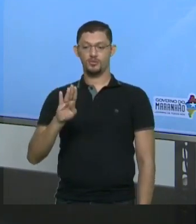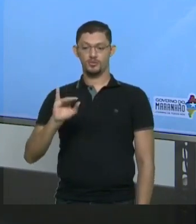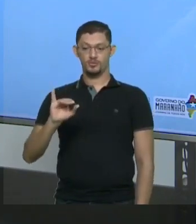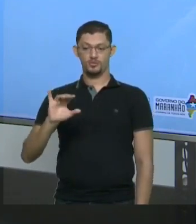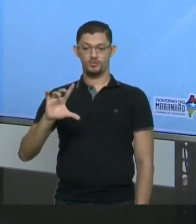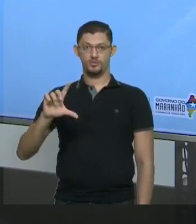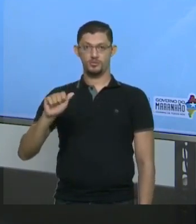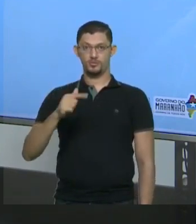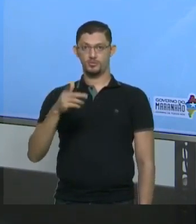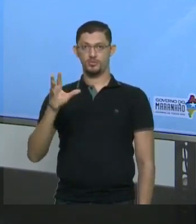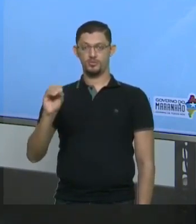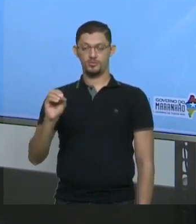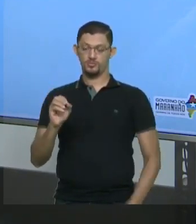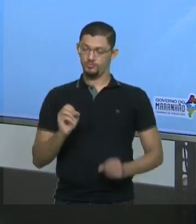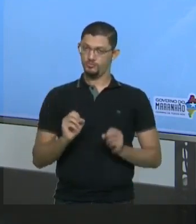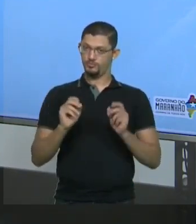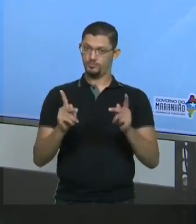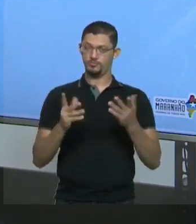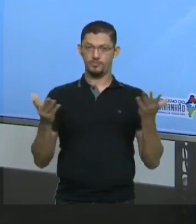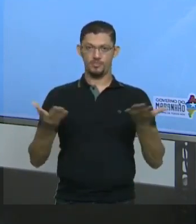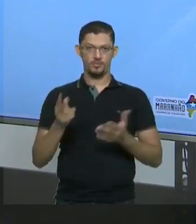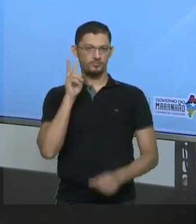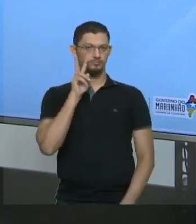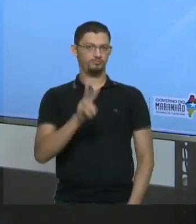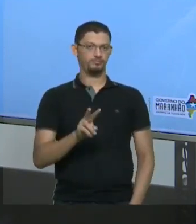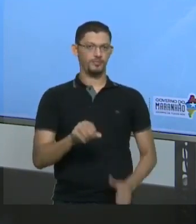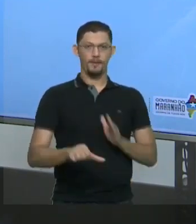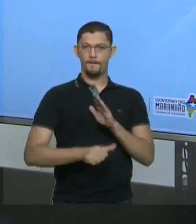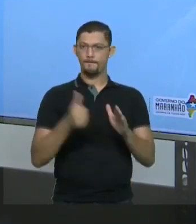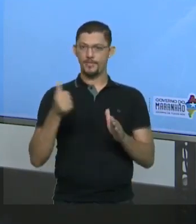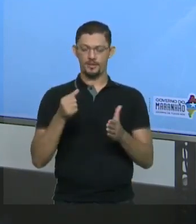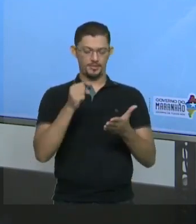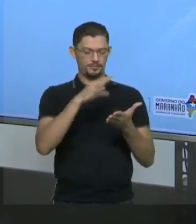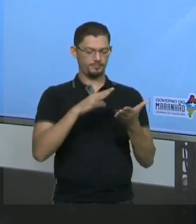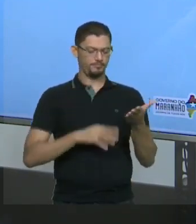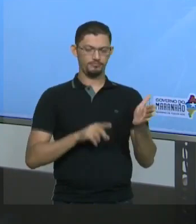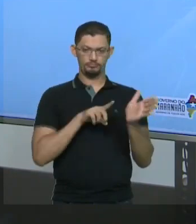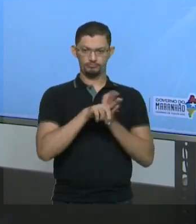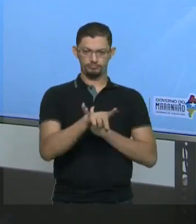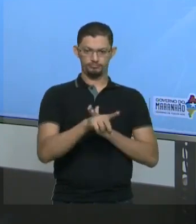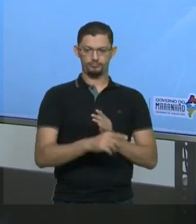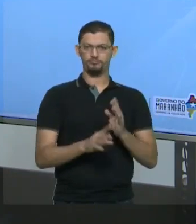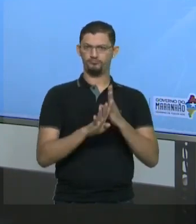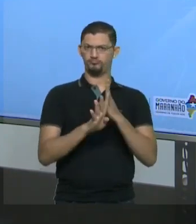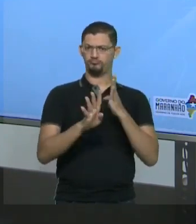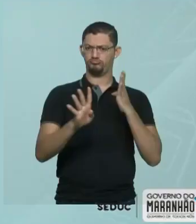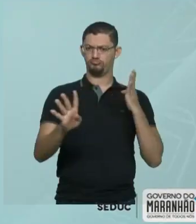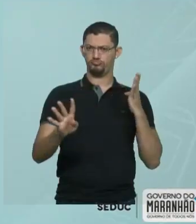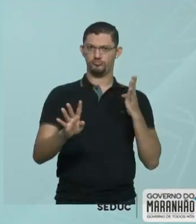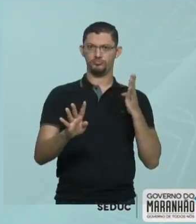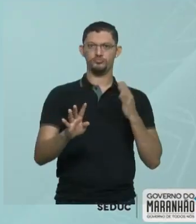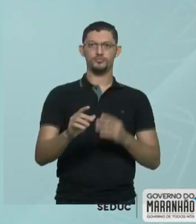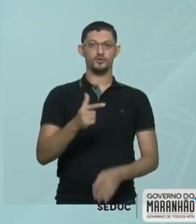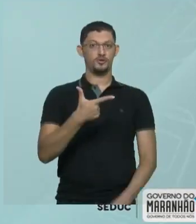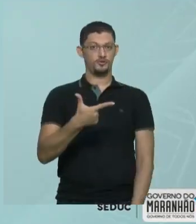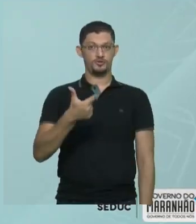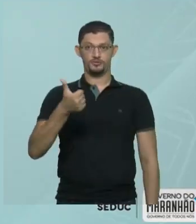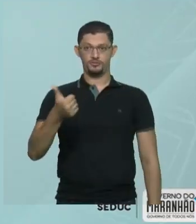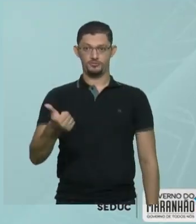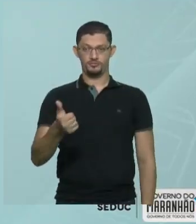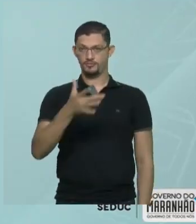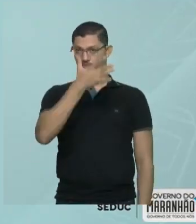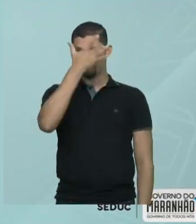milhão, eu tenho bilhão. Beleza? Então, olha só a primeira questão. Em uma fila, a vigésima primeira pessoa